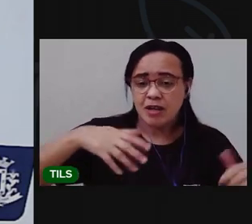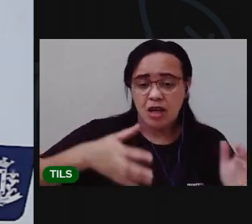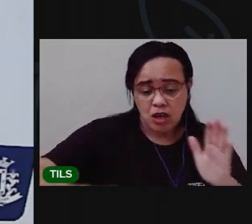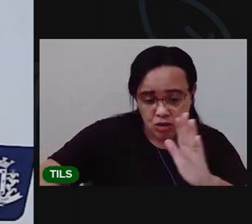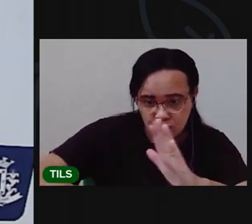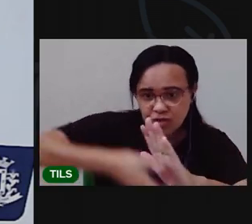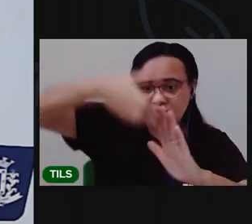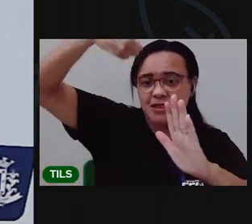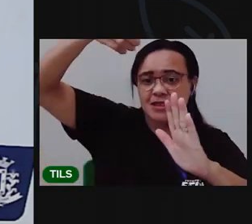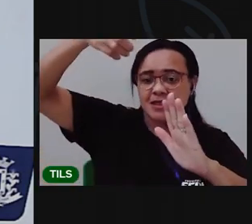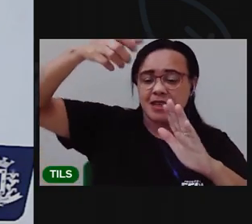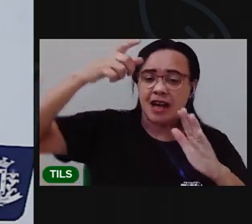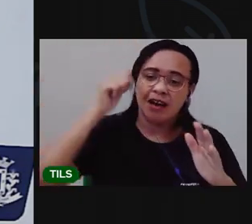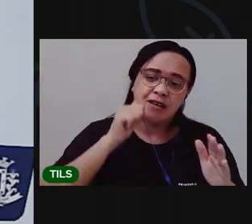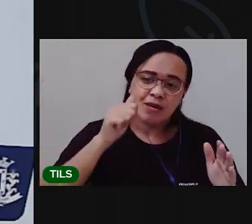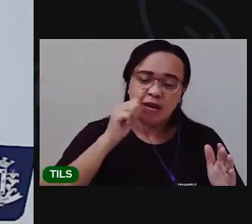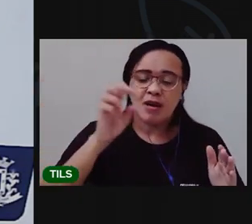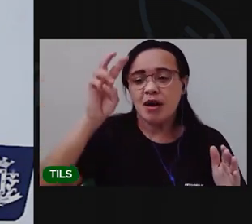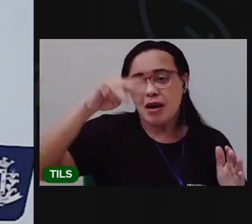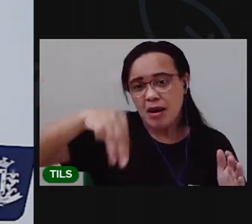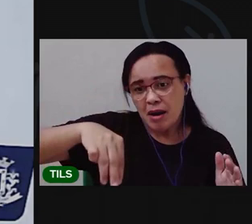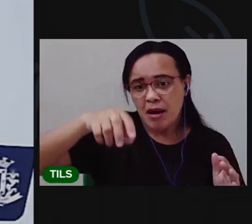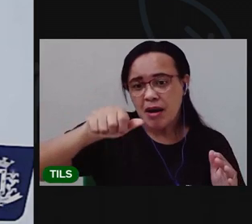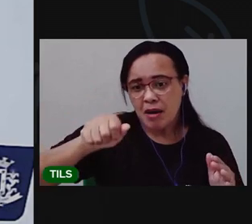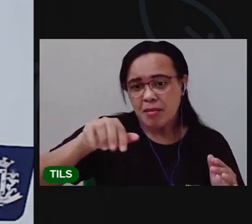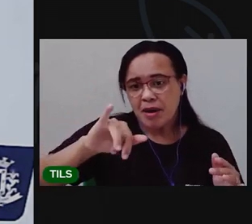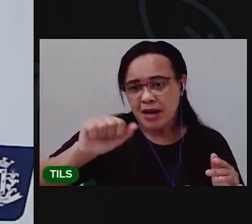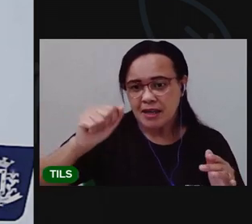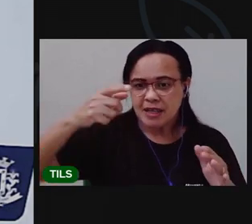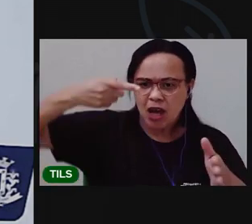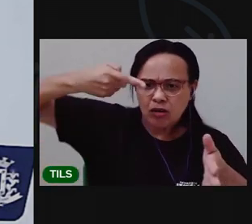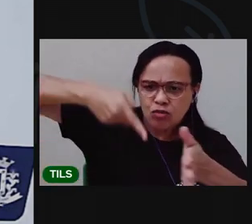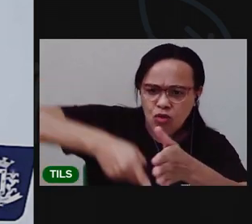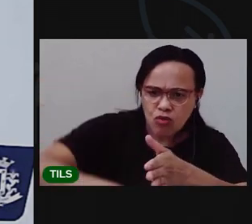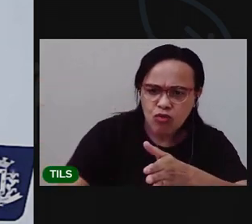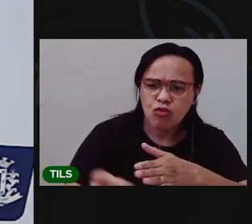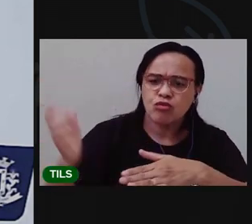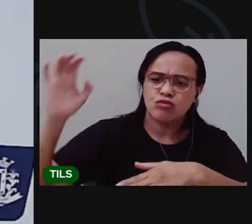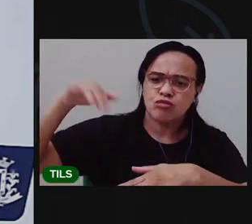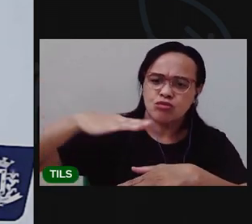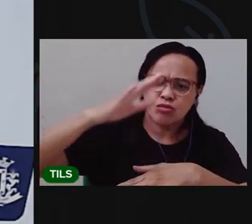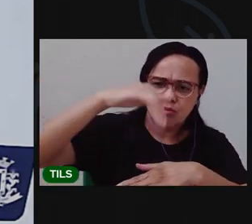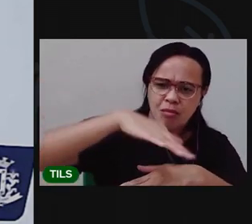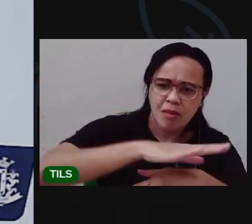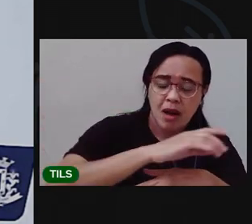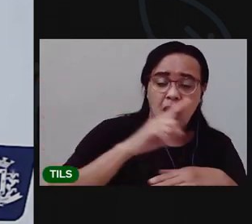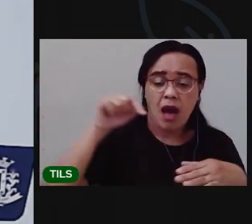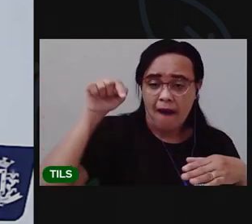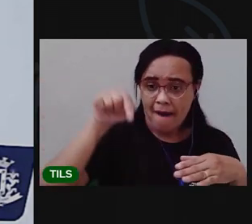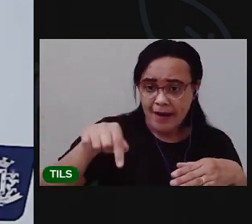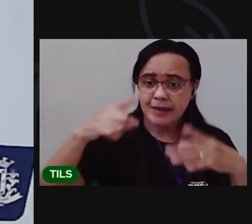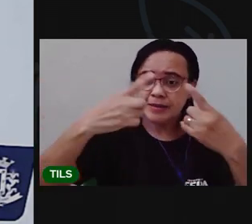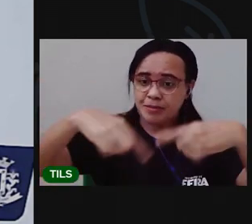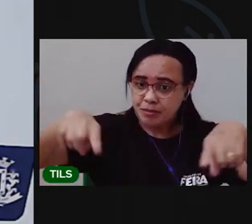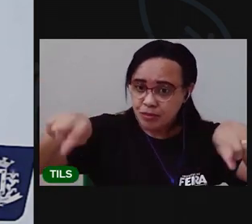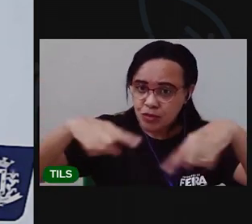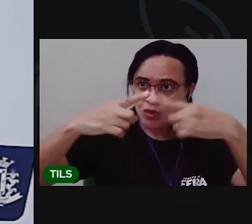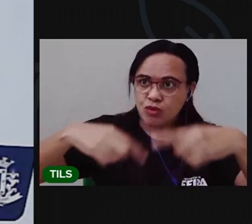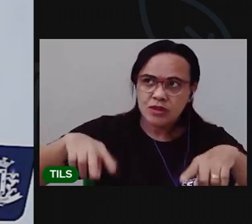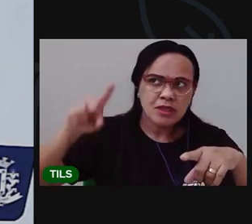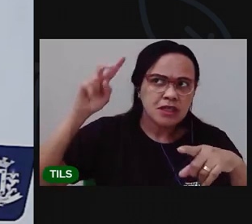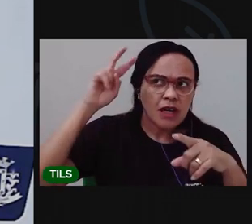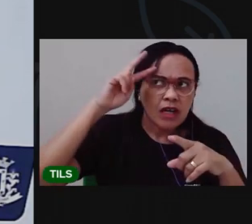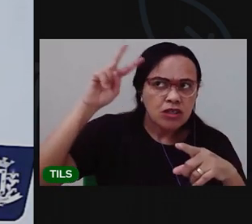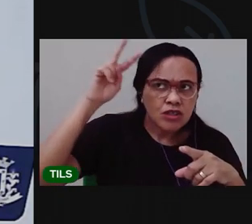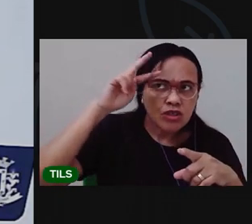Maria do fundo do mar E a gente viu que essa cantiga, ela contava uma história, né?